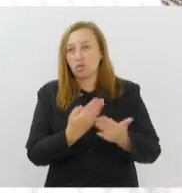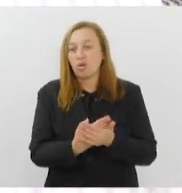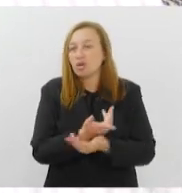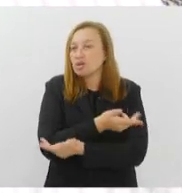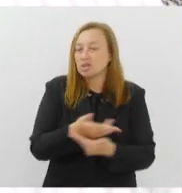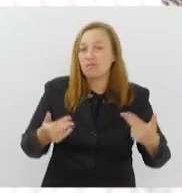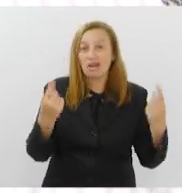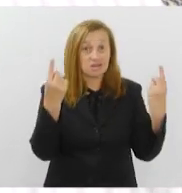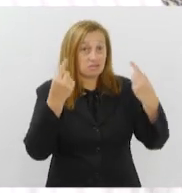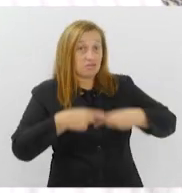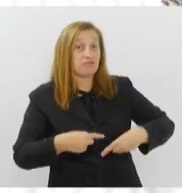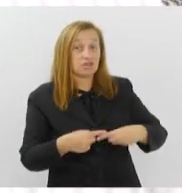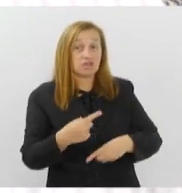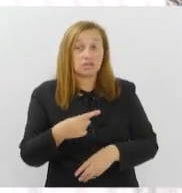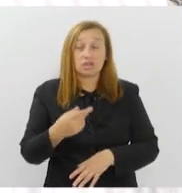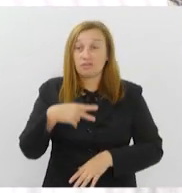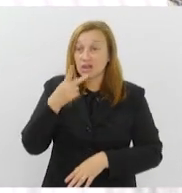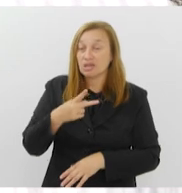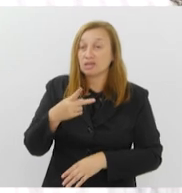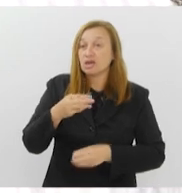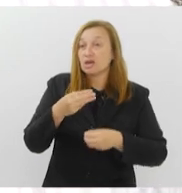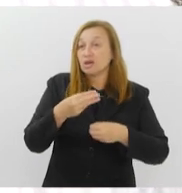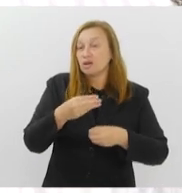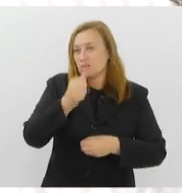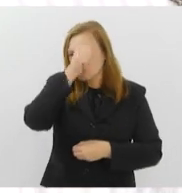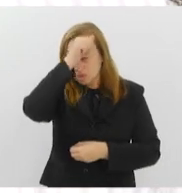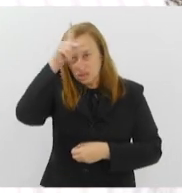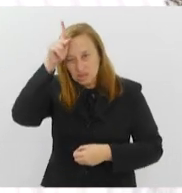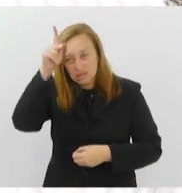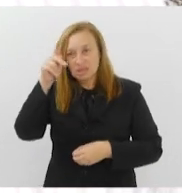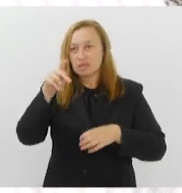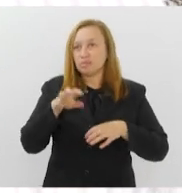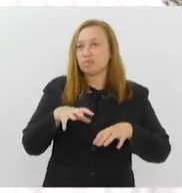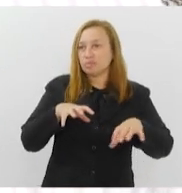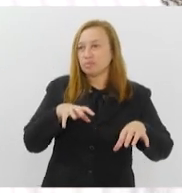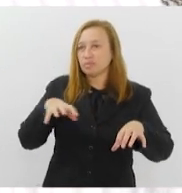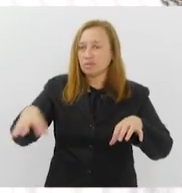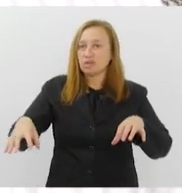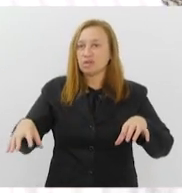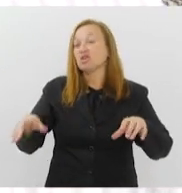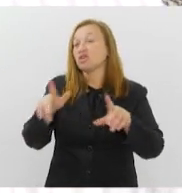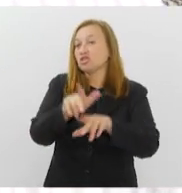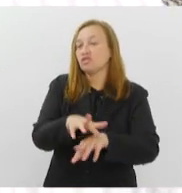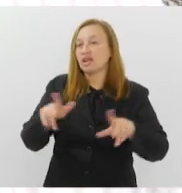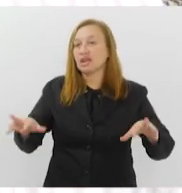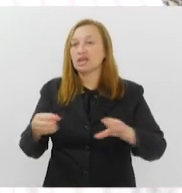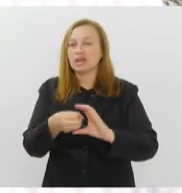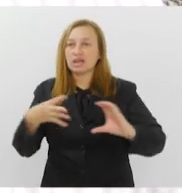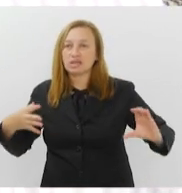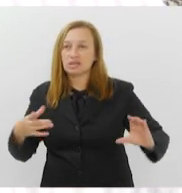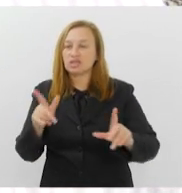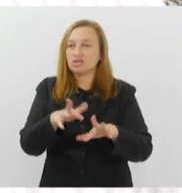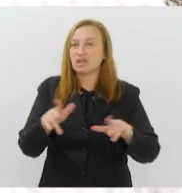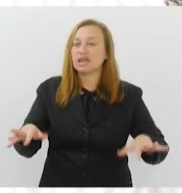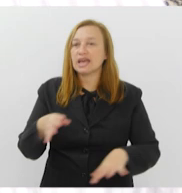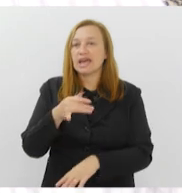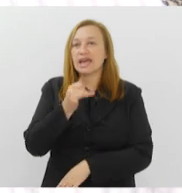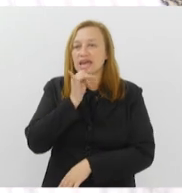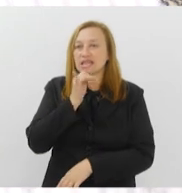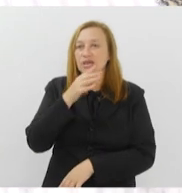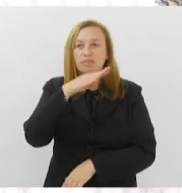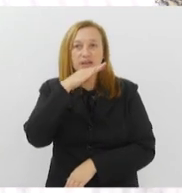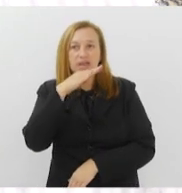vários desafios, a gente está falando de municípios diferentes, que têm características diferentes também. Por exemplo, Mangaratiba é um